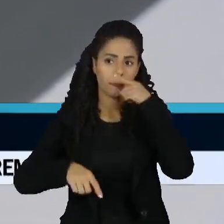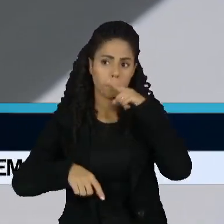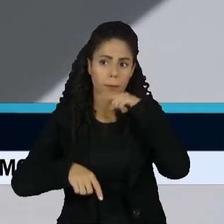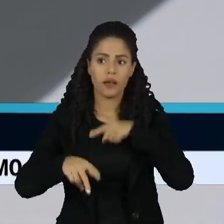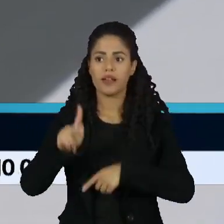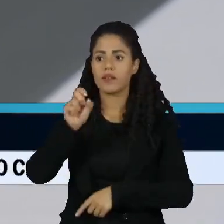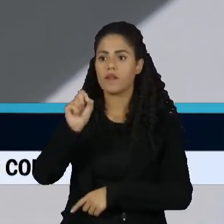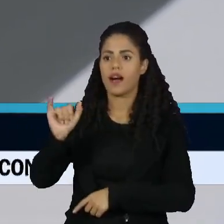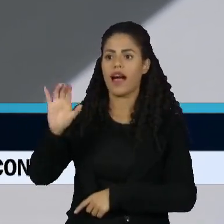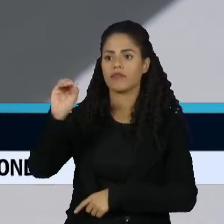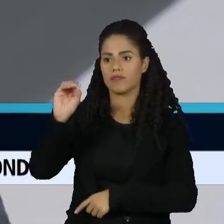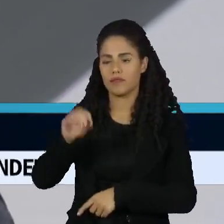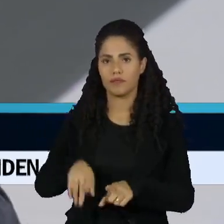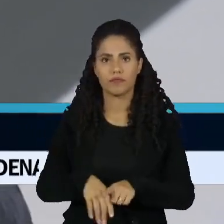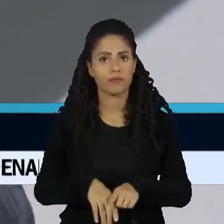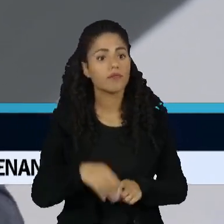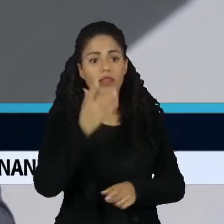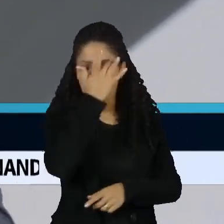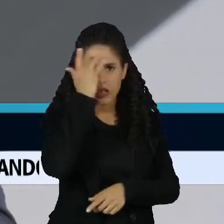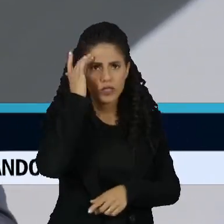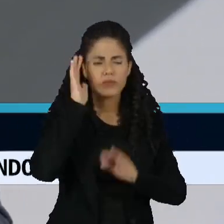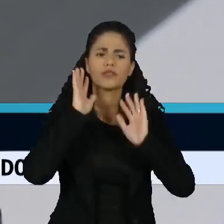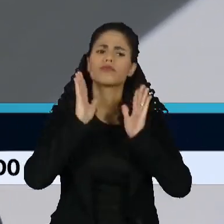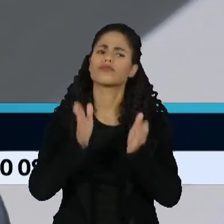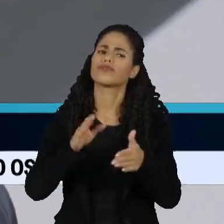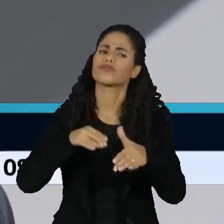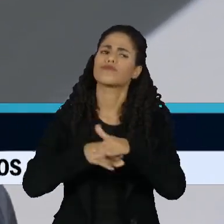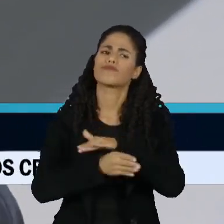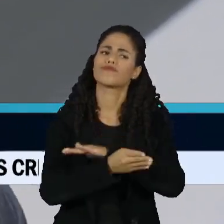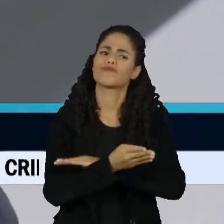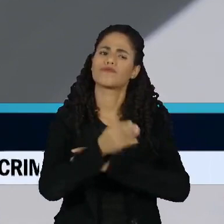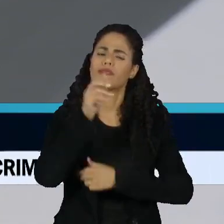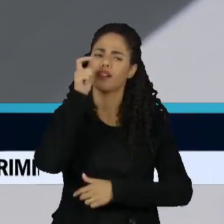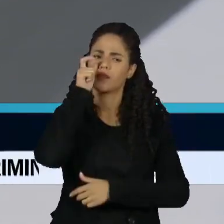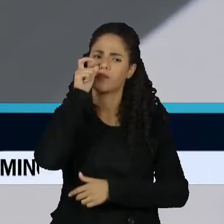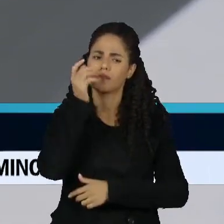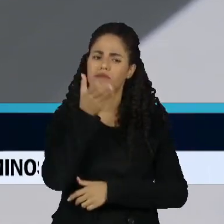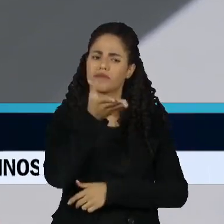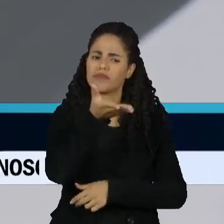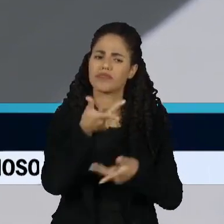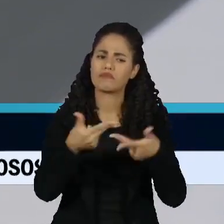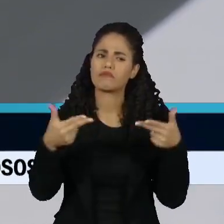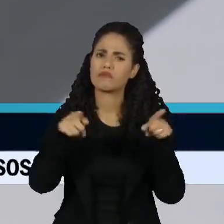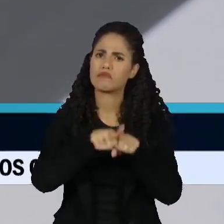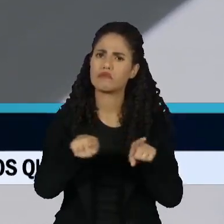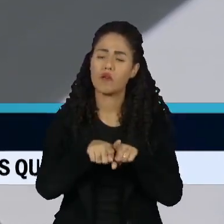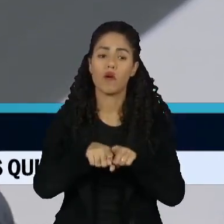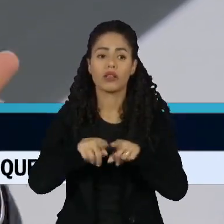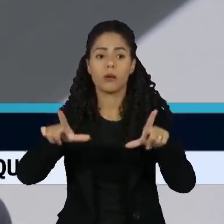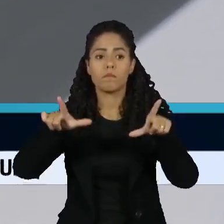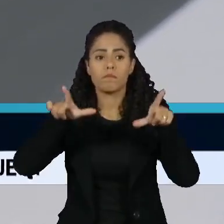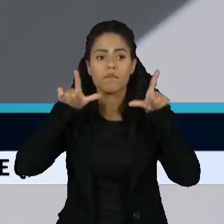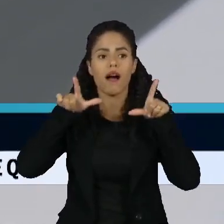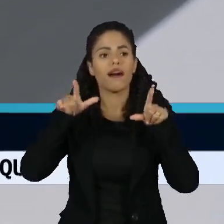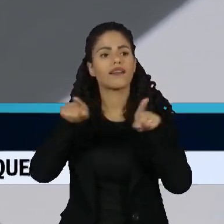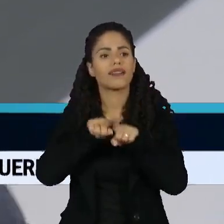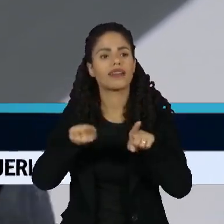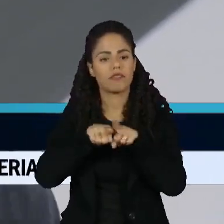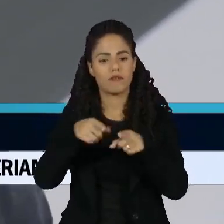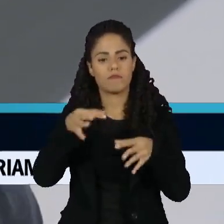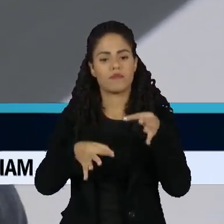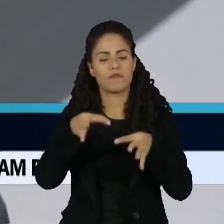Eu acho que a população brasileira até já se acostumou, até porque essas sessões são transmitidas pela TV